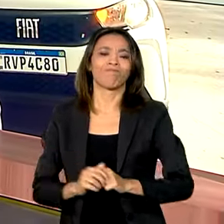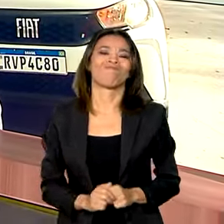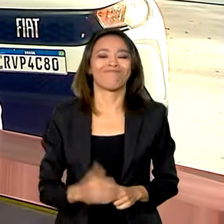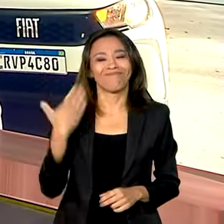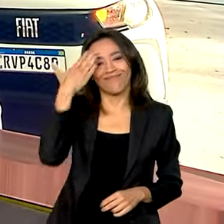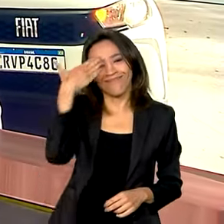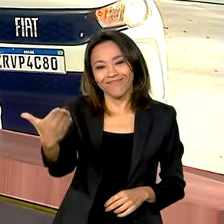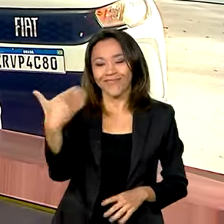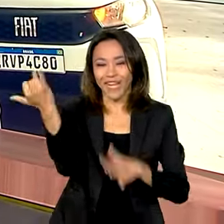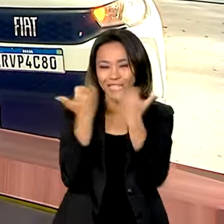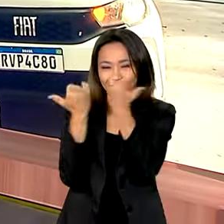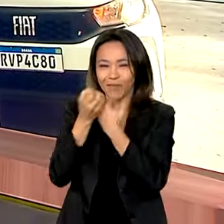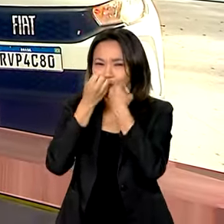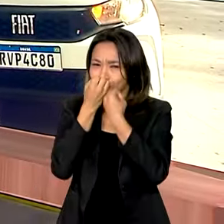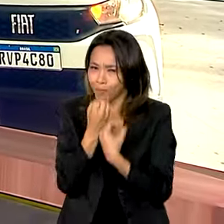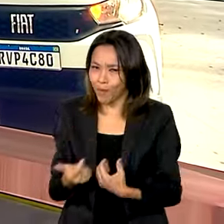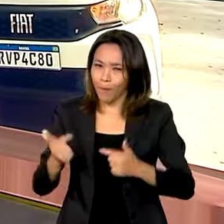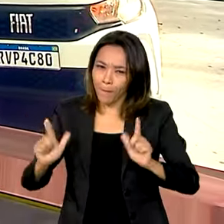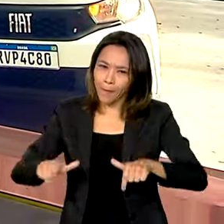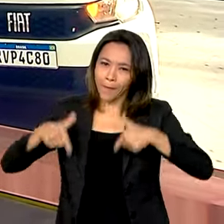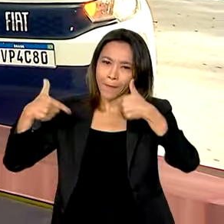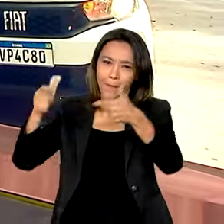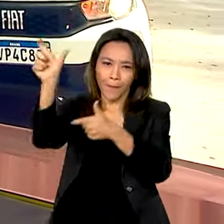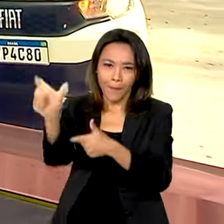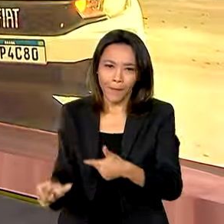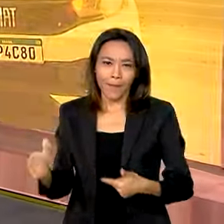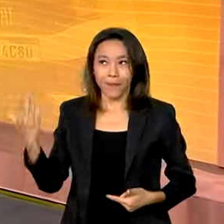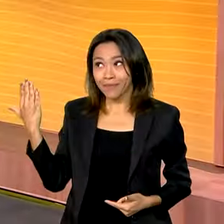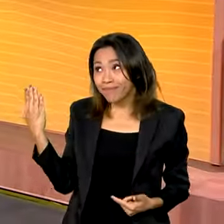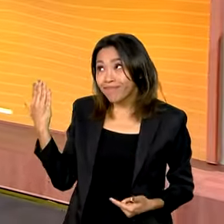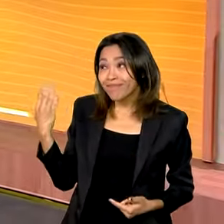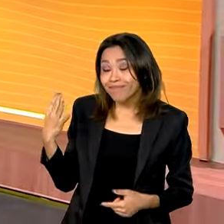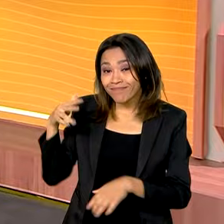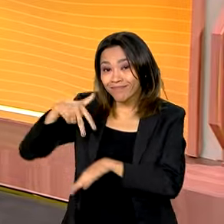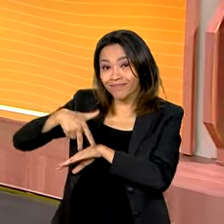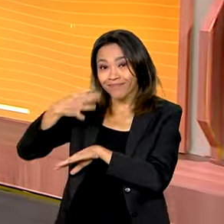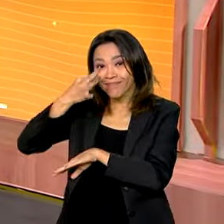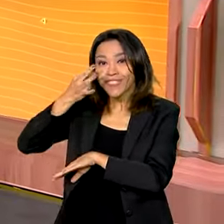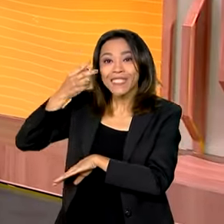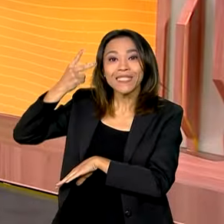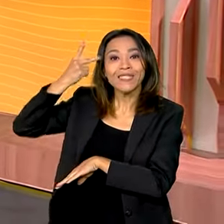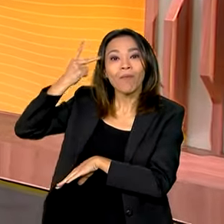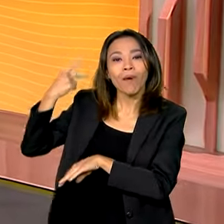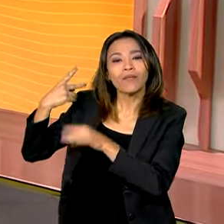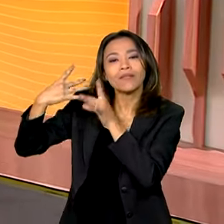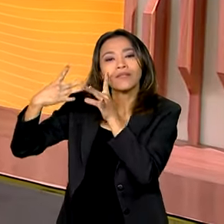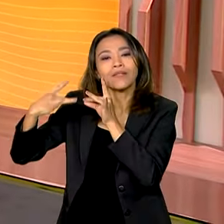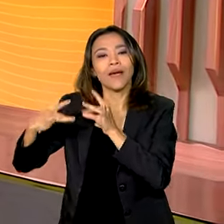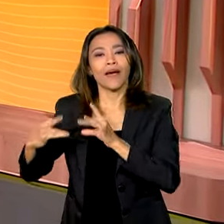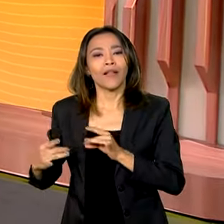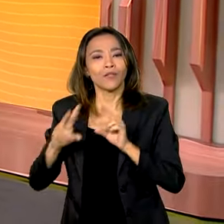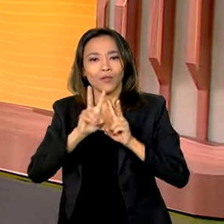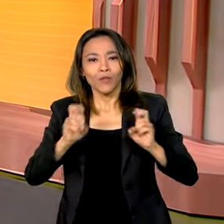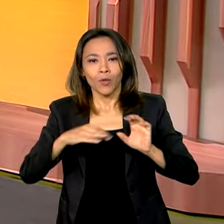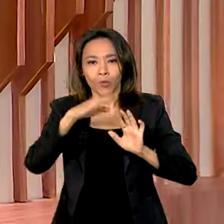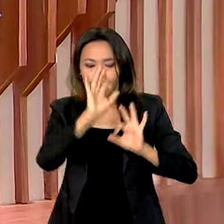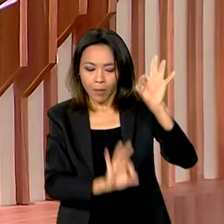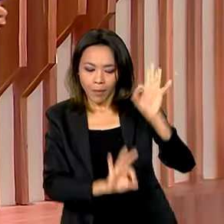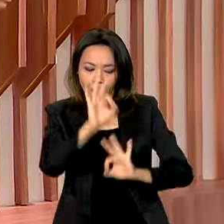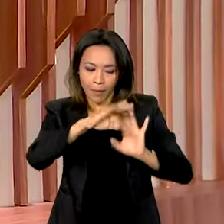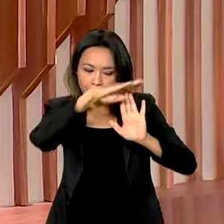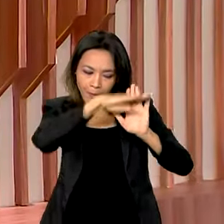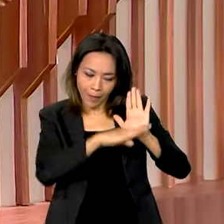pelas informações e bom trabalho para você, Dima Soldi, direto de São Paulo, dando os detalhes sobre o plano safra.